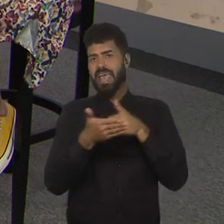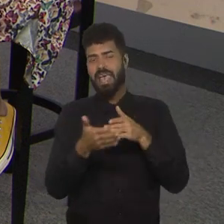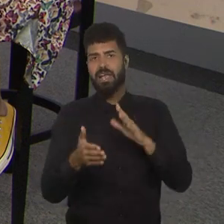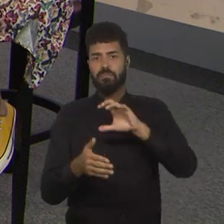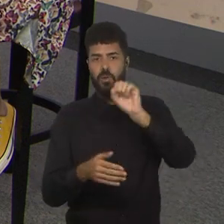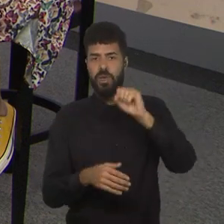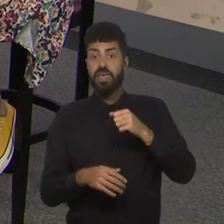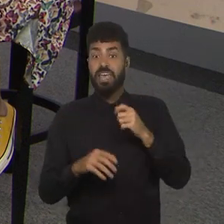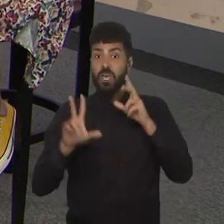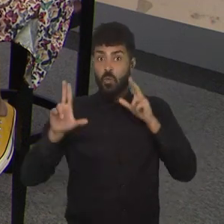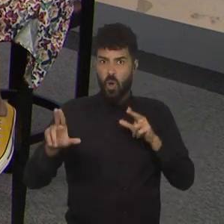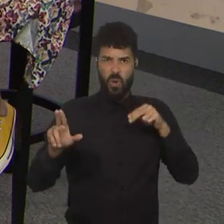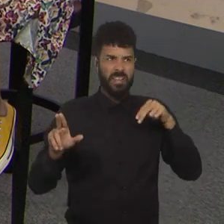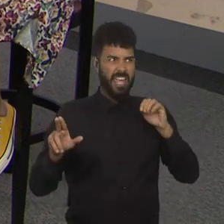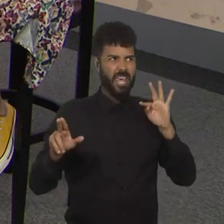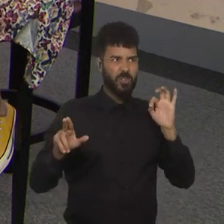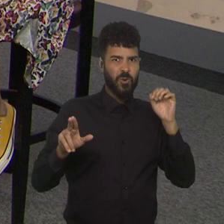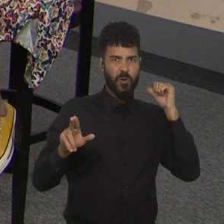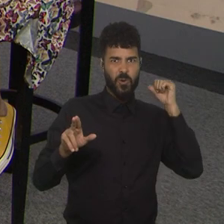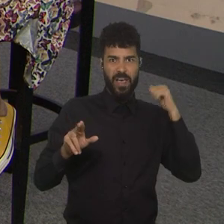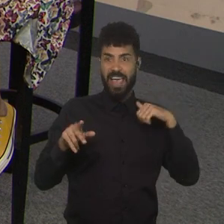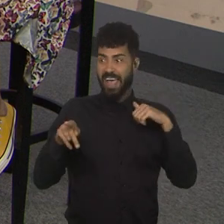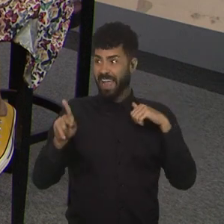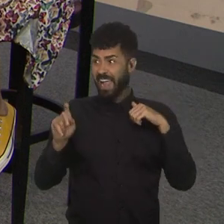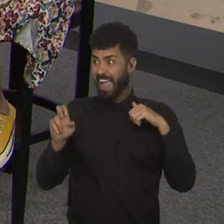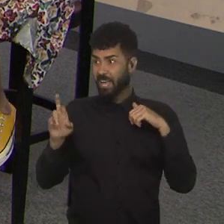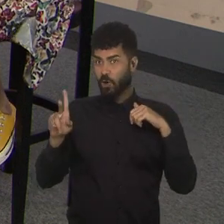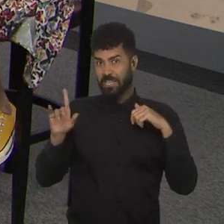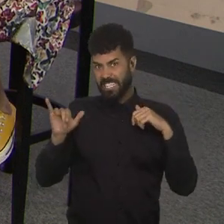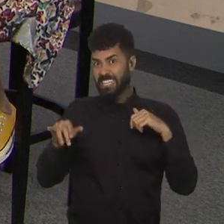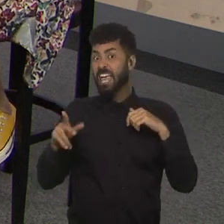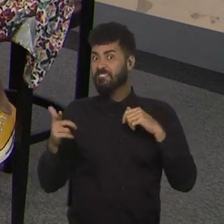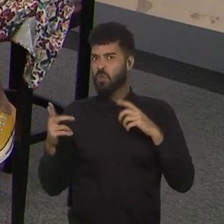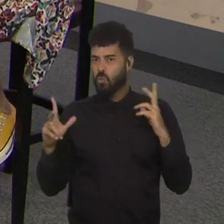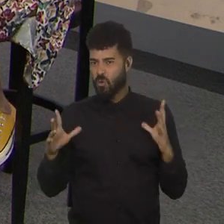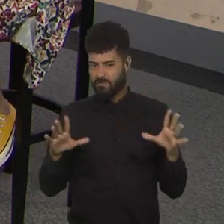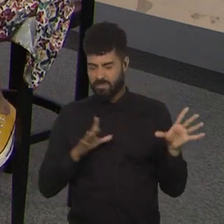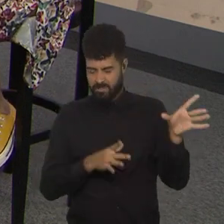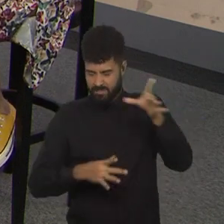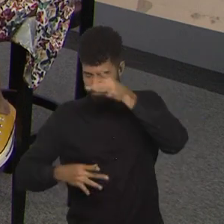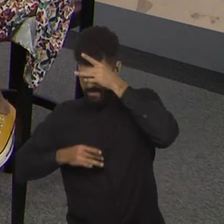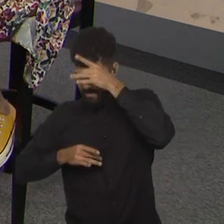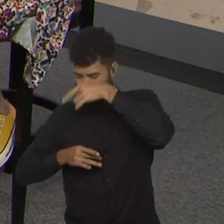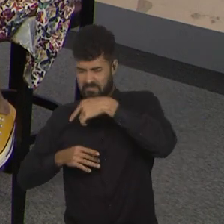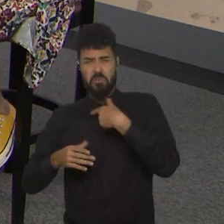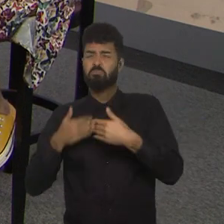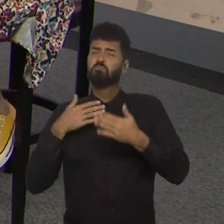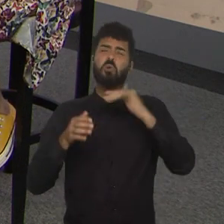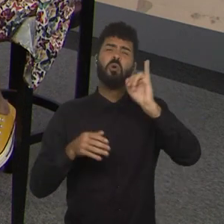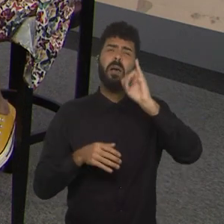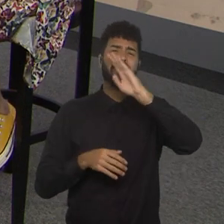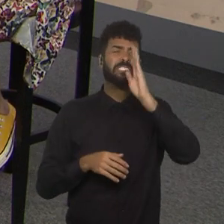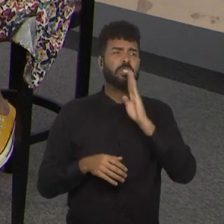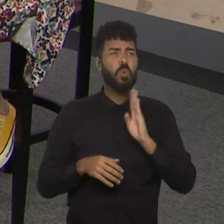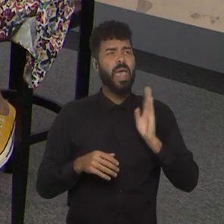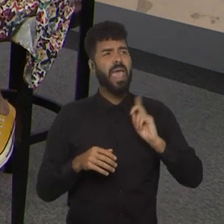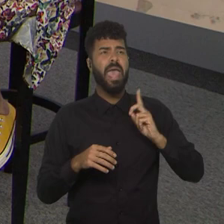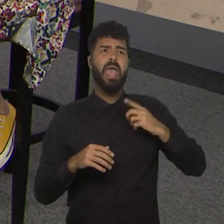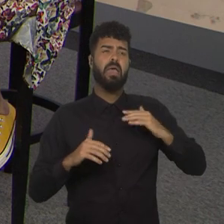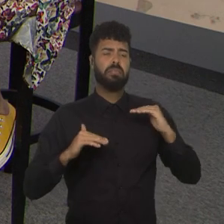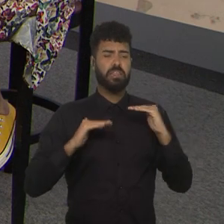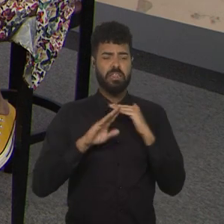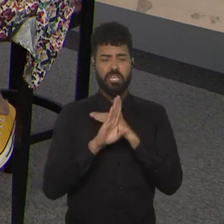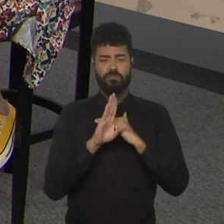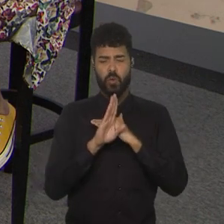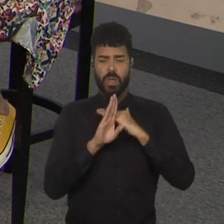de 90, com a Kerala encarnando o Neto de 90, a gente vai ganhar, eu não me importo se a gente é a última prateleira, se a primeira, eu só quero que a gente ganhe, então, vamos